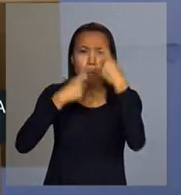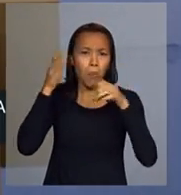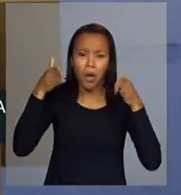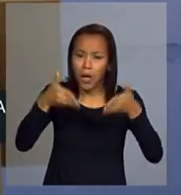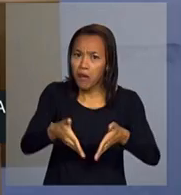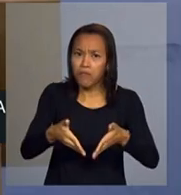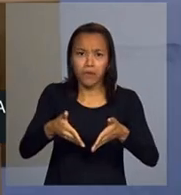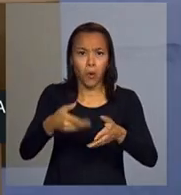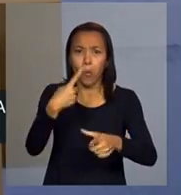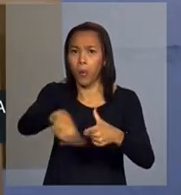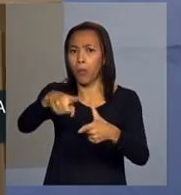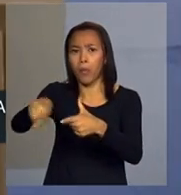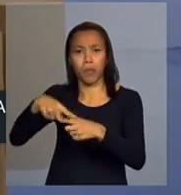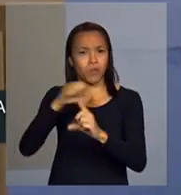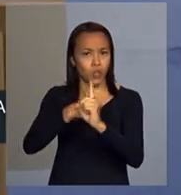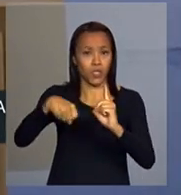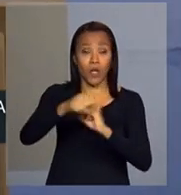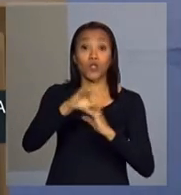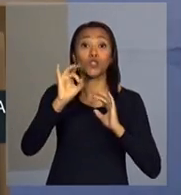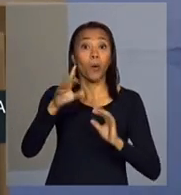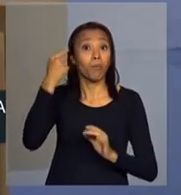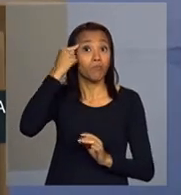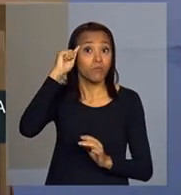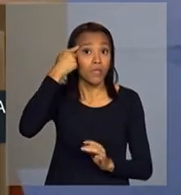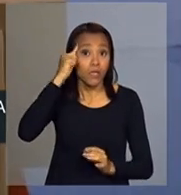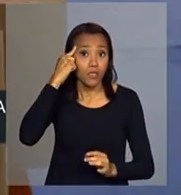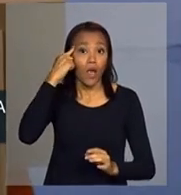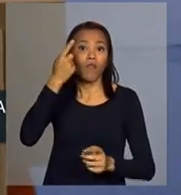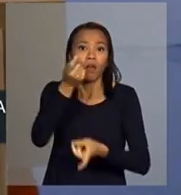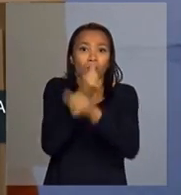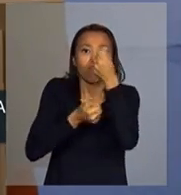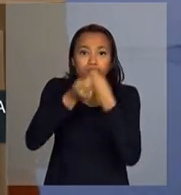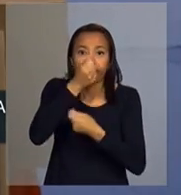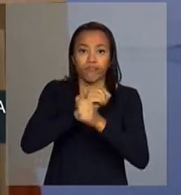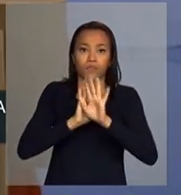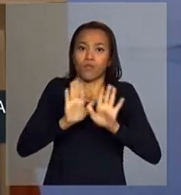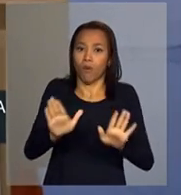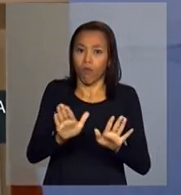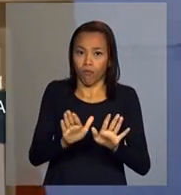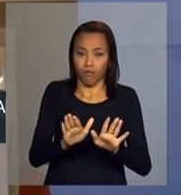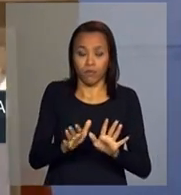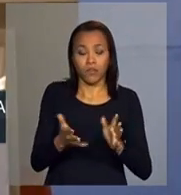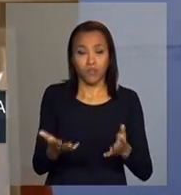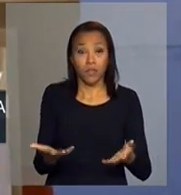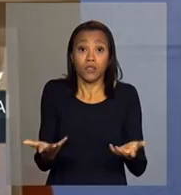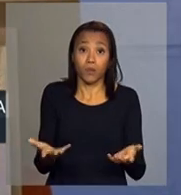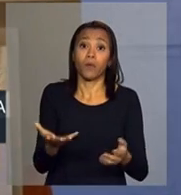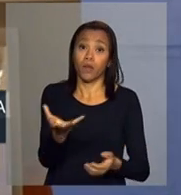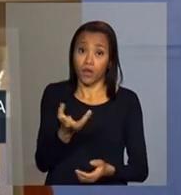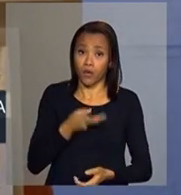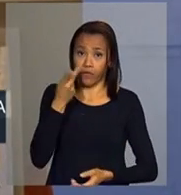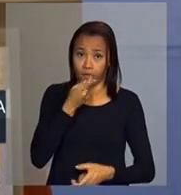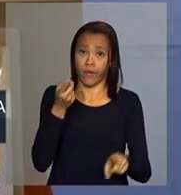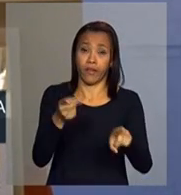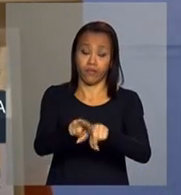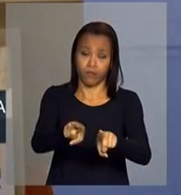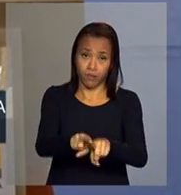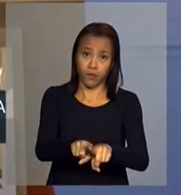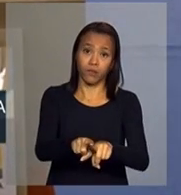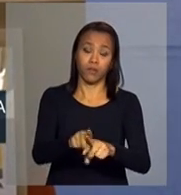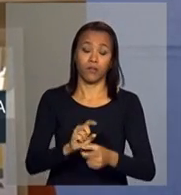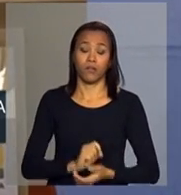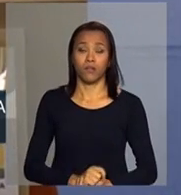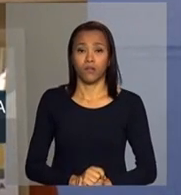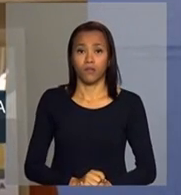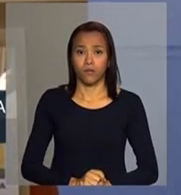se tratava só da questão econômica. Eu quero dizer também que